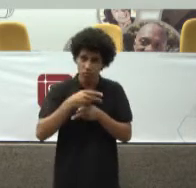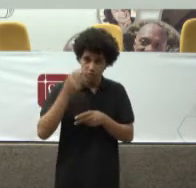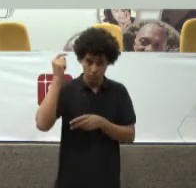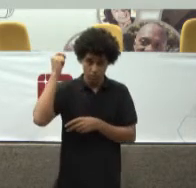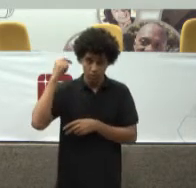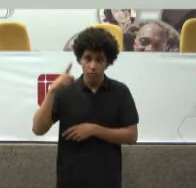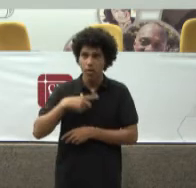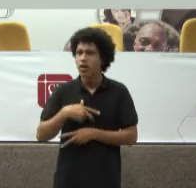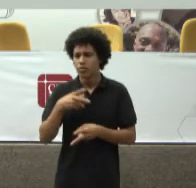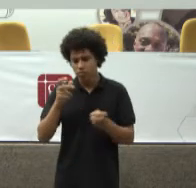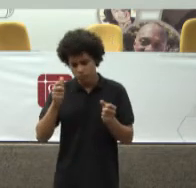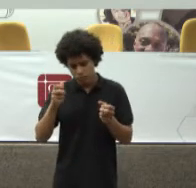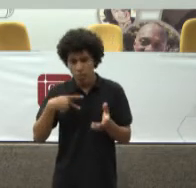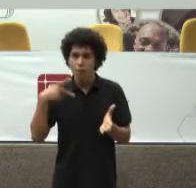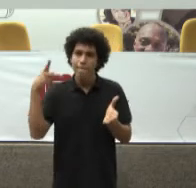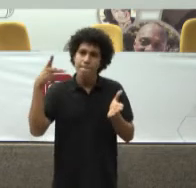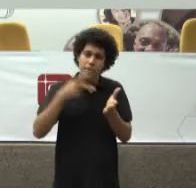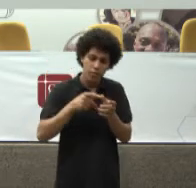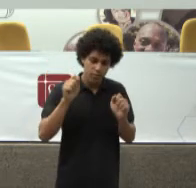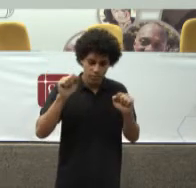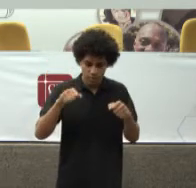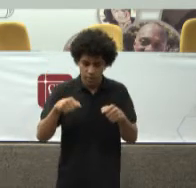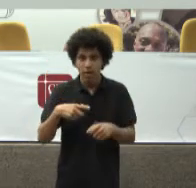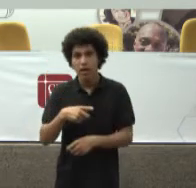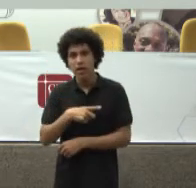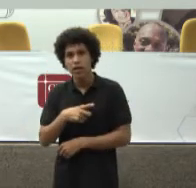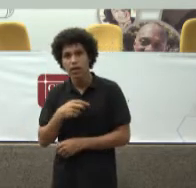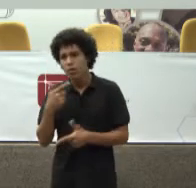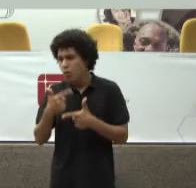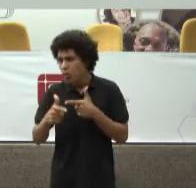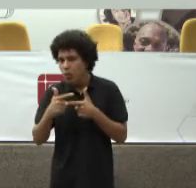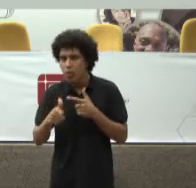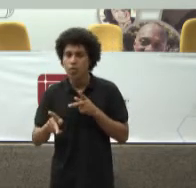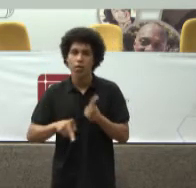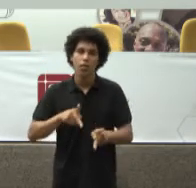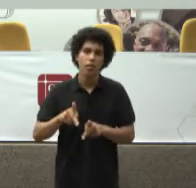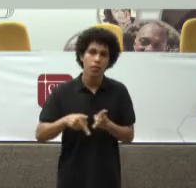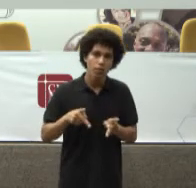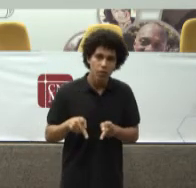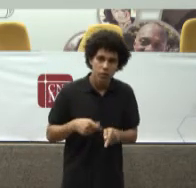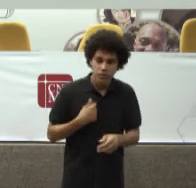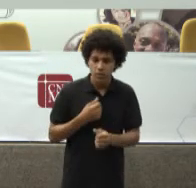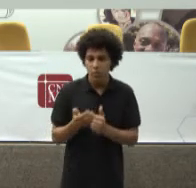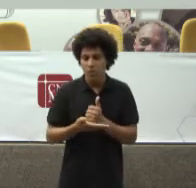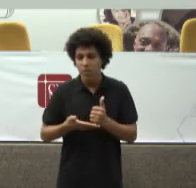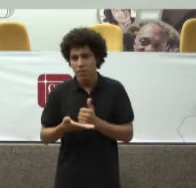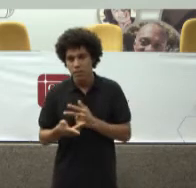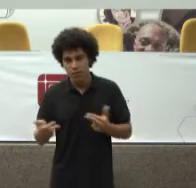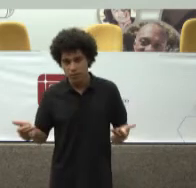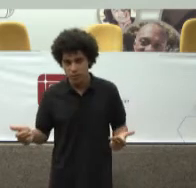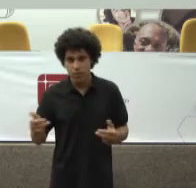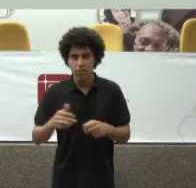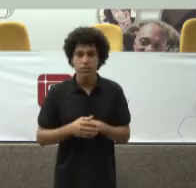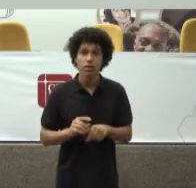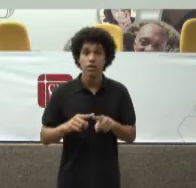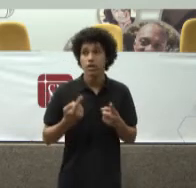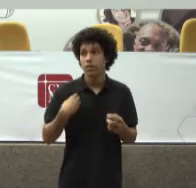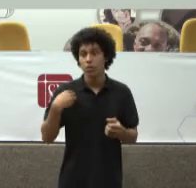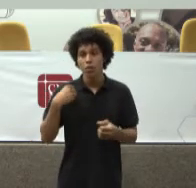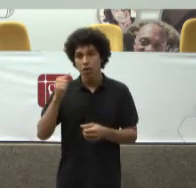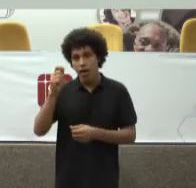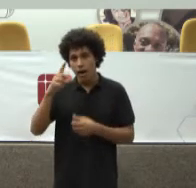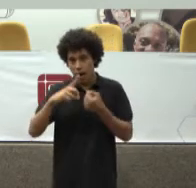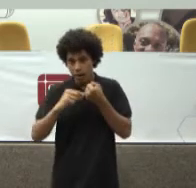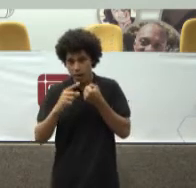o amigo Gebran Já bem colocou E Portanto O artigo Terceiro Informa Que o